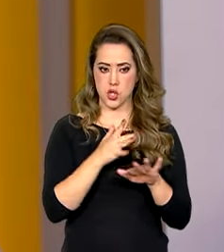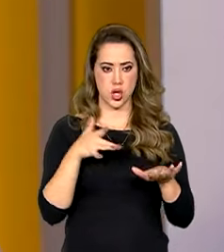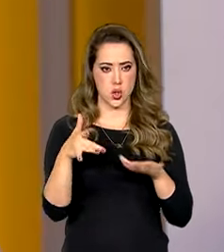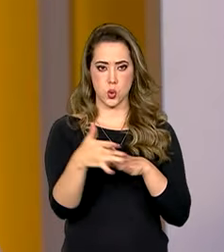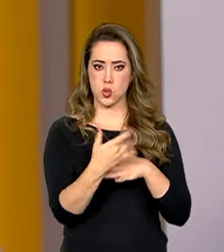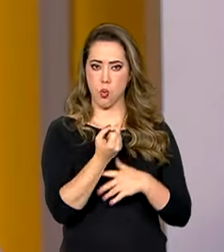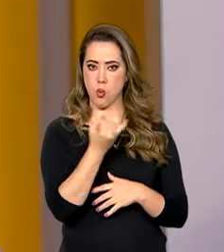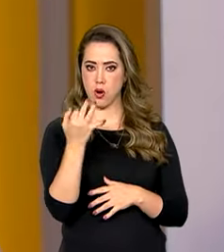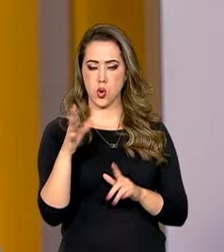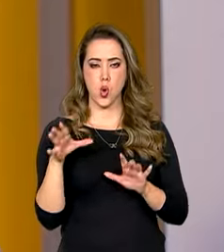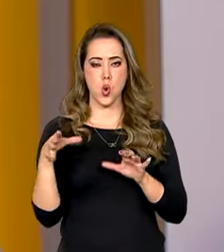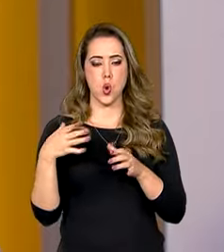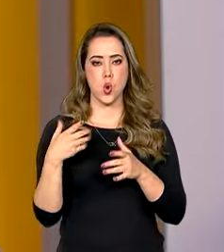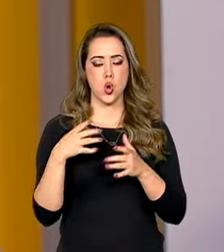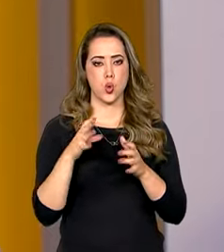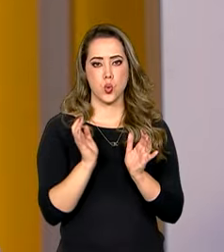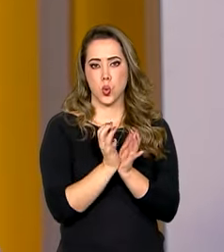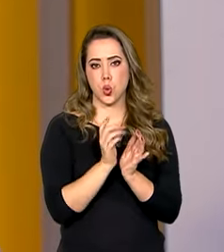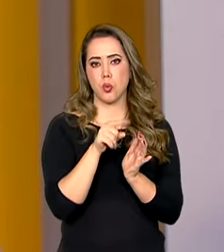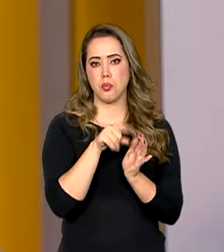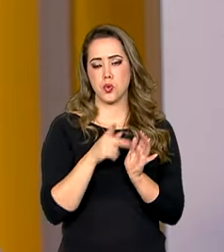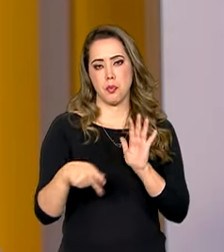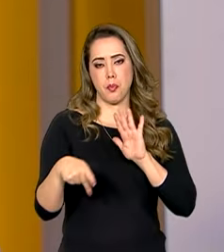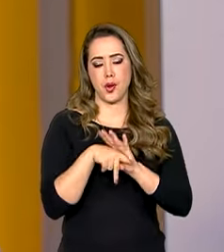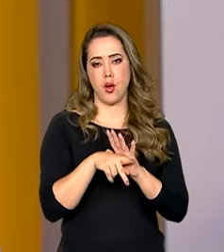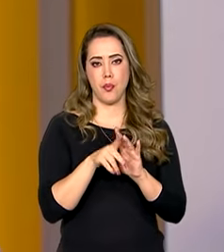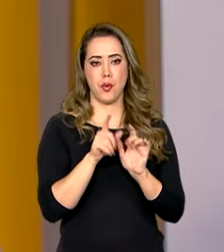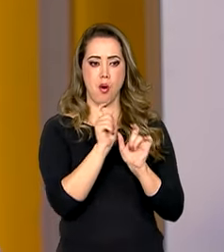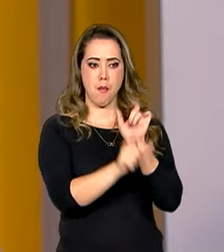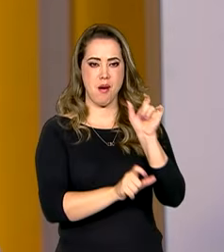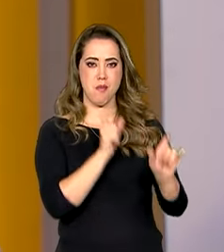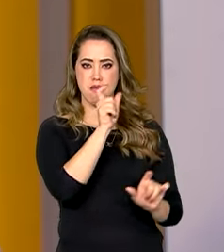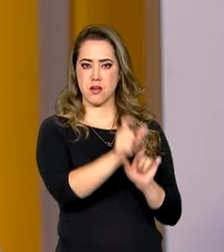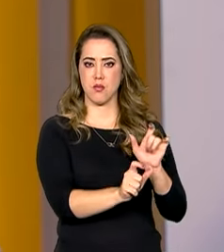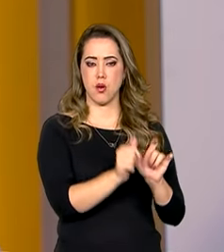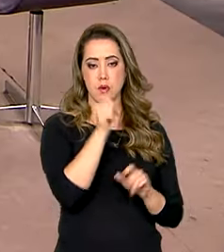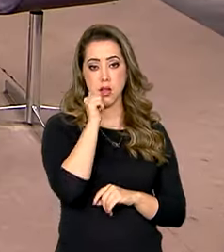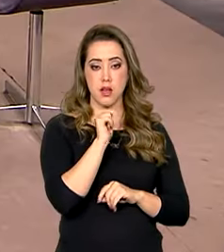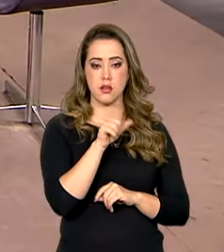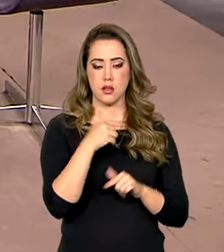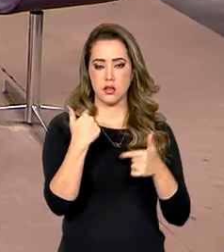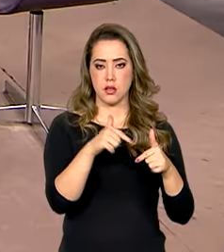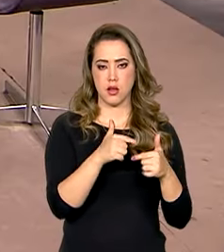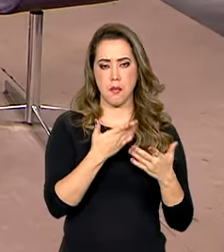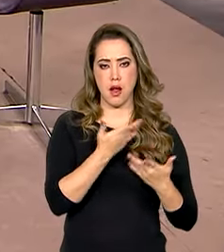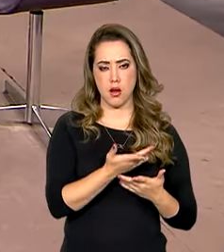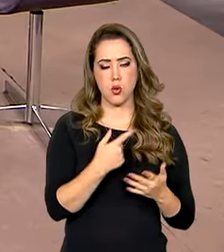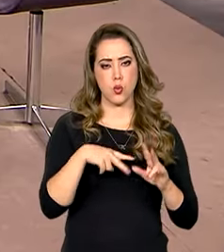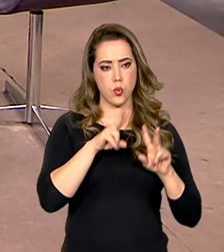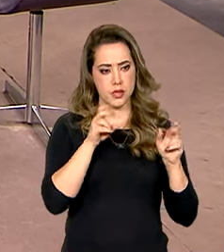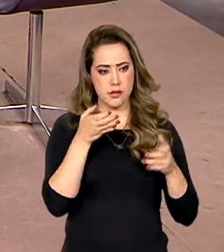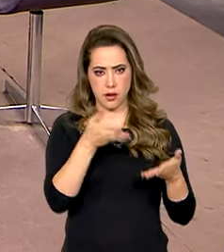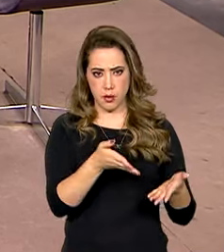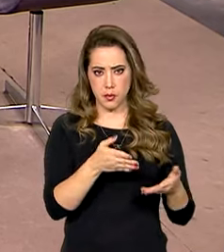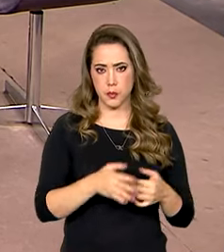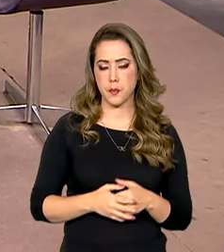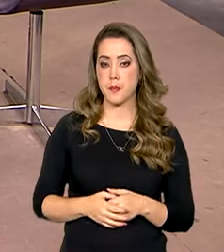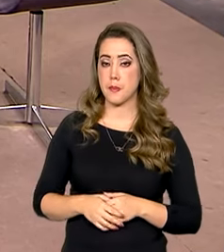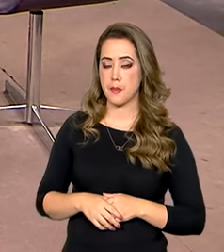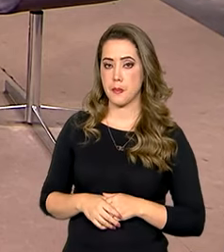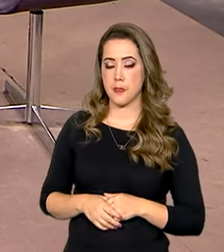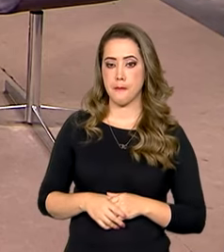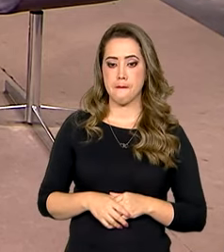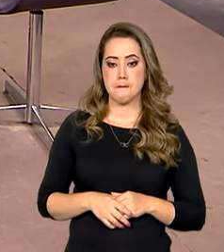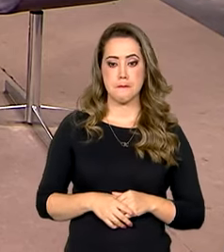desqualificar a mulher. Tem alguma coisa, alguma ação prevista no programa Brasil Sem Misoginia com relação a isso? Em